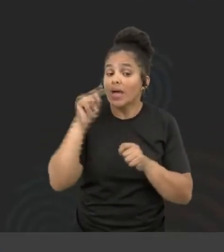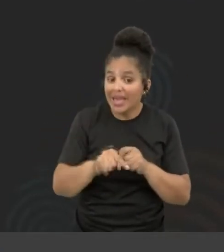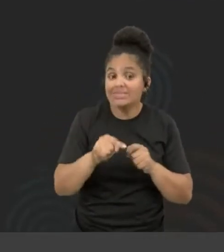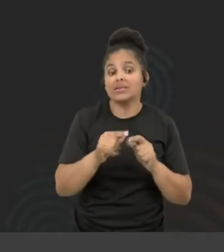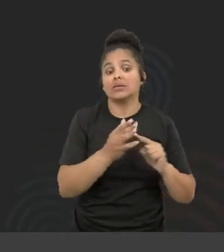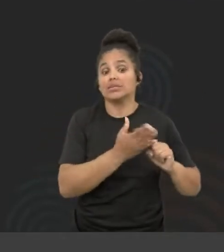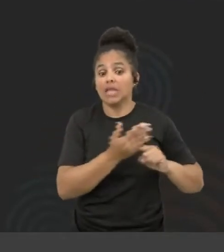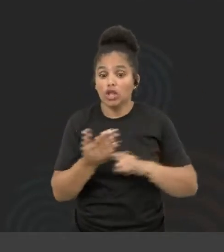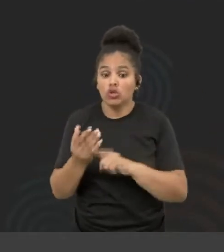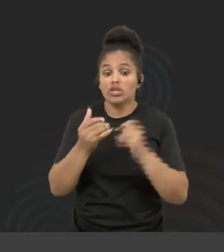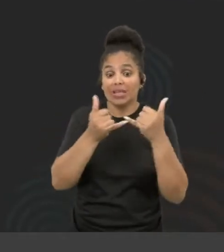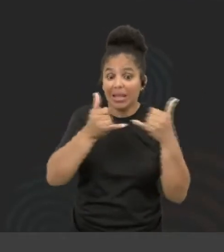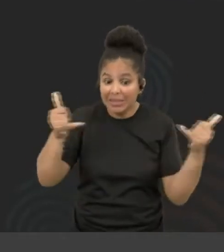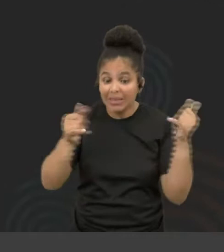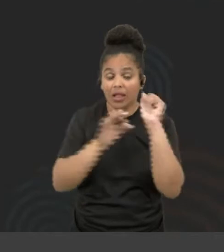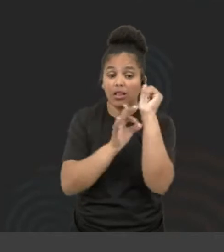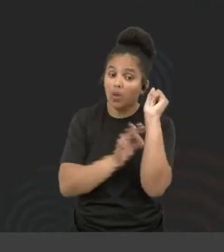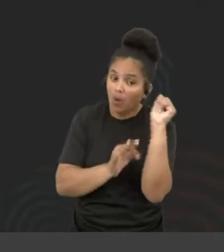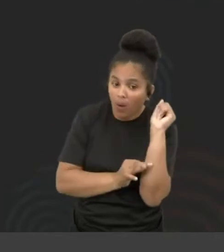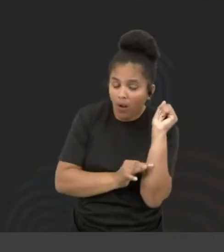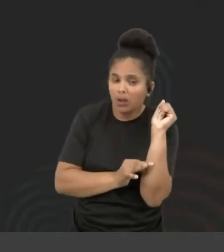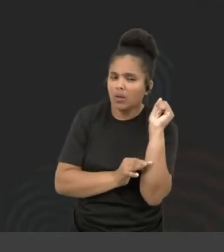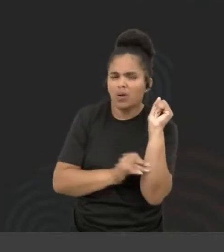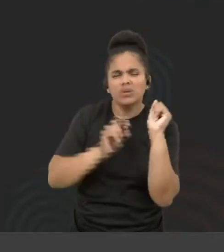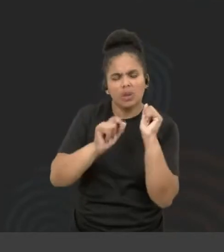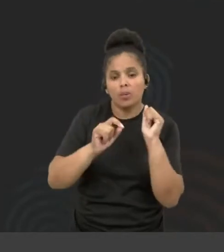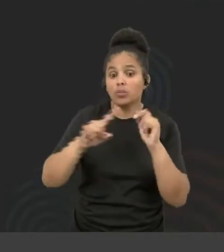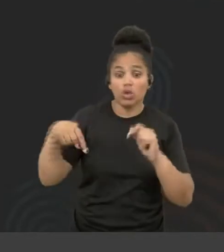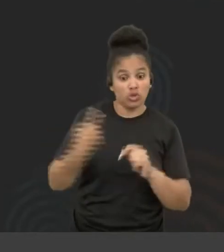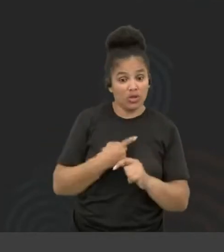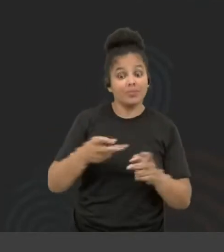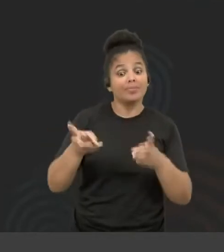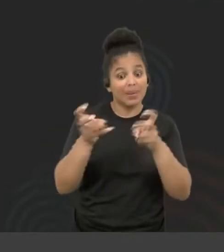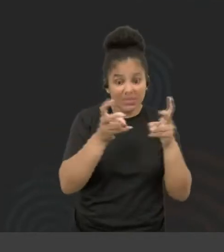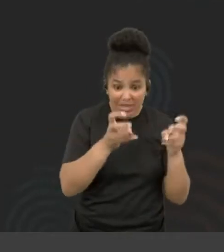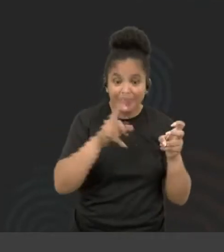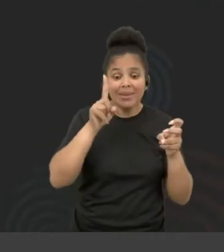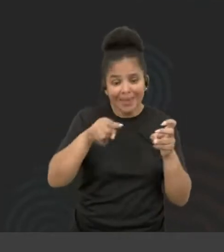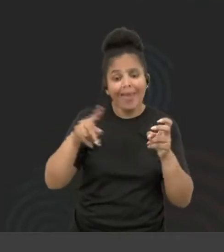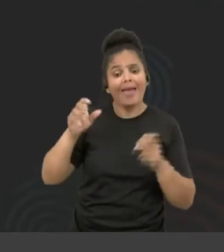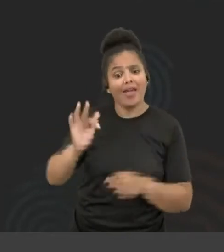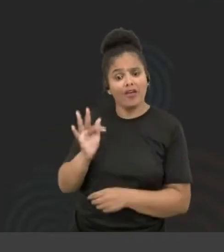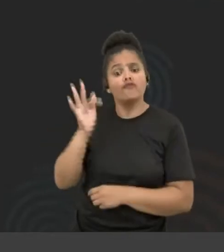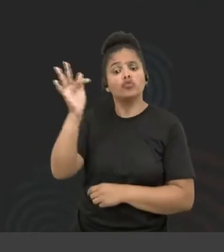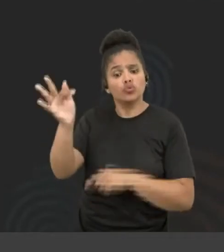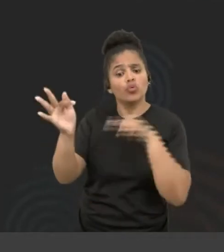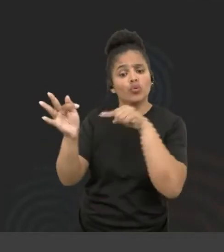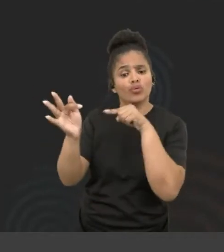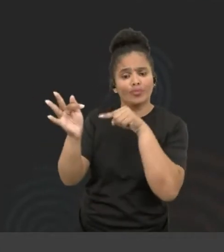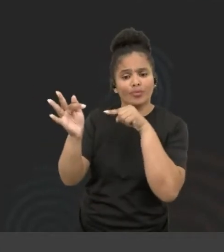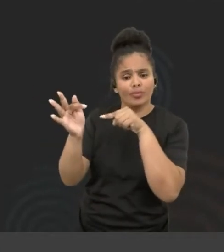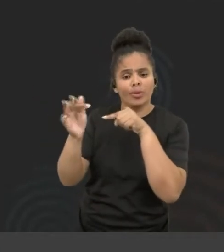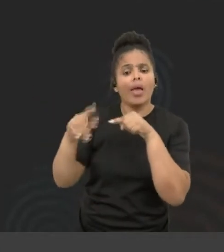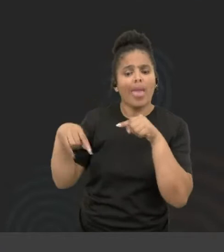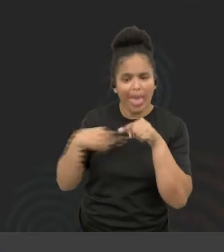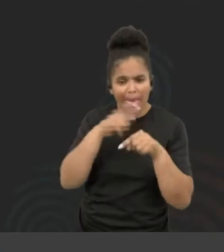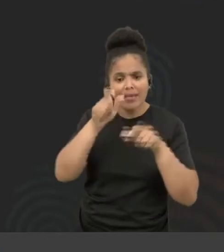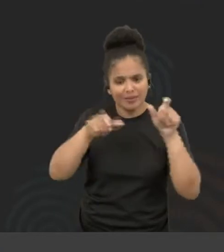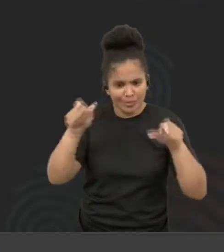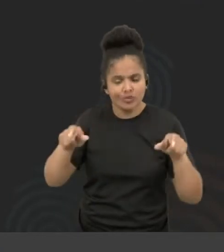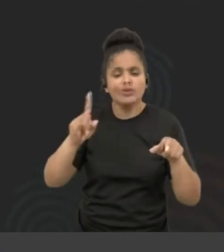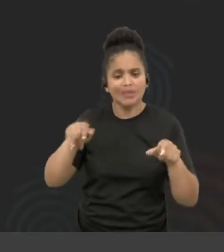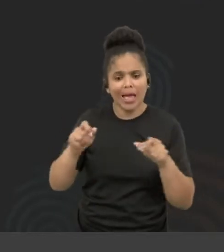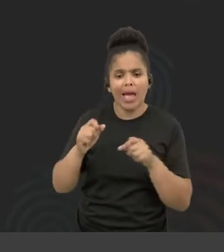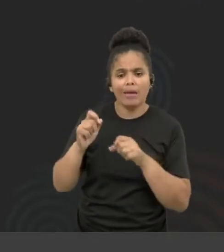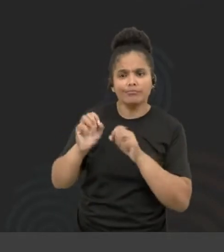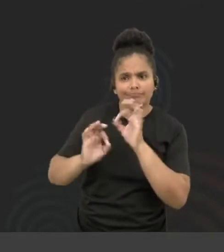percebendo muito que são as mesmas pessoas que estão construindo o nosso futuro. Então, eu acho que é aí que entra o